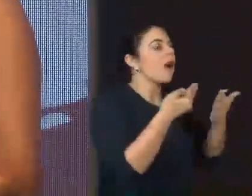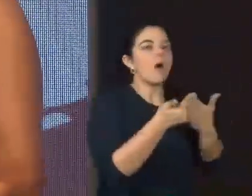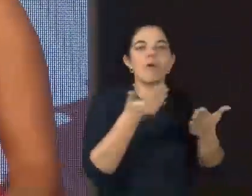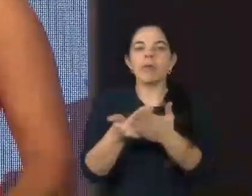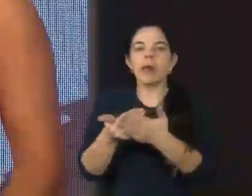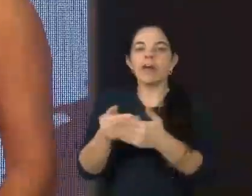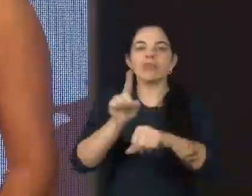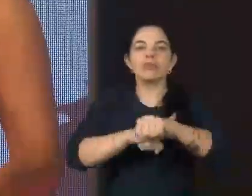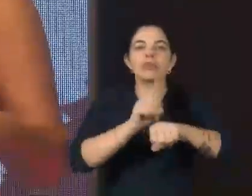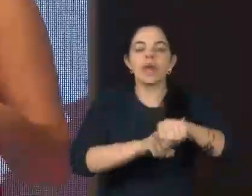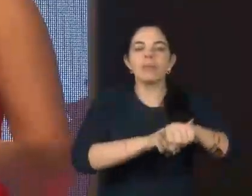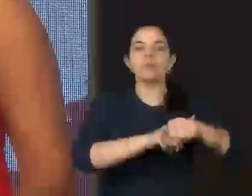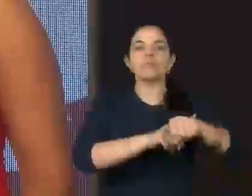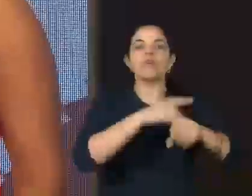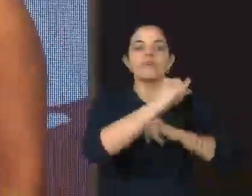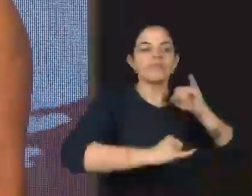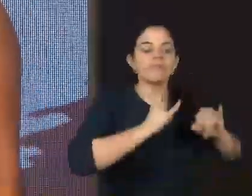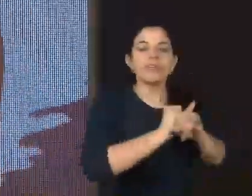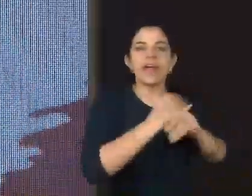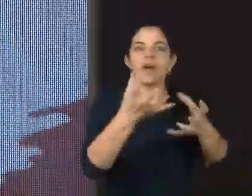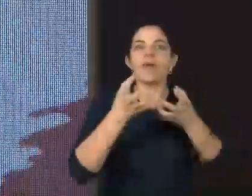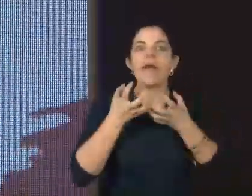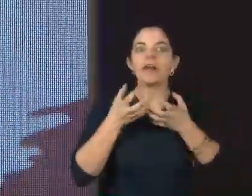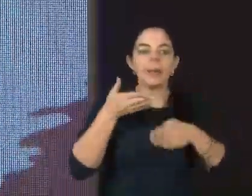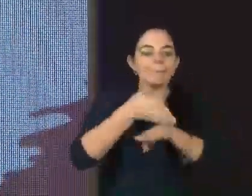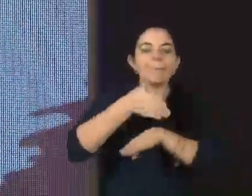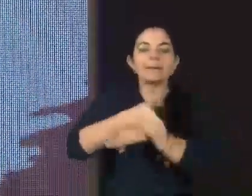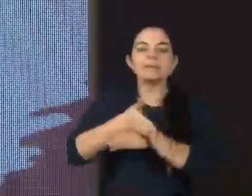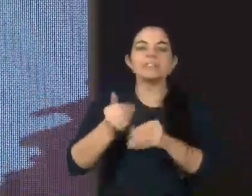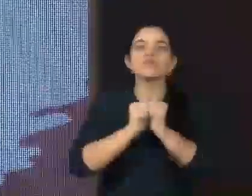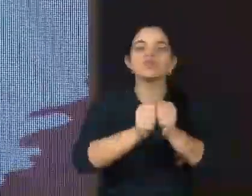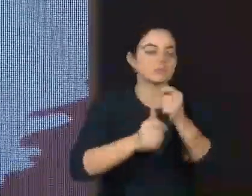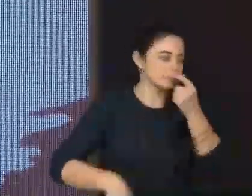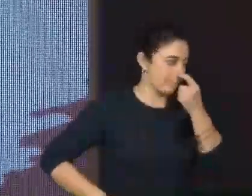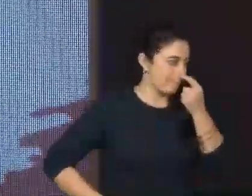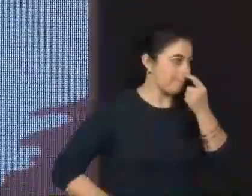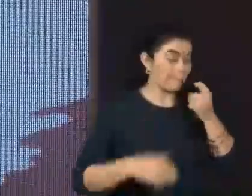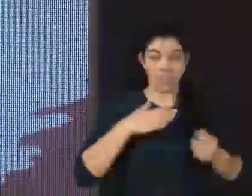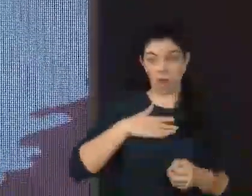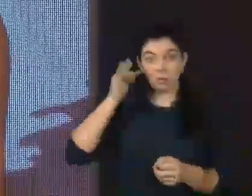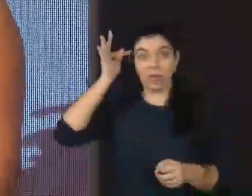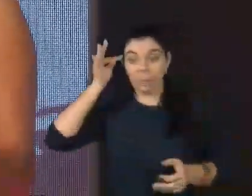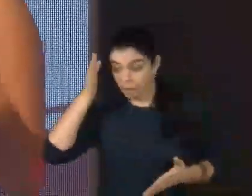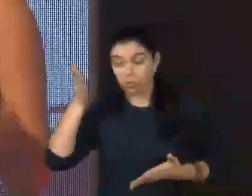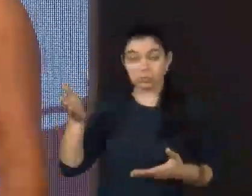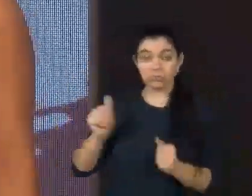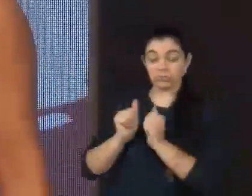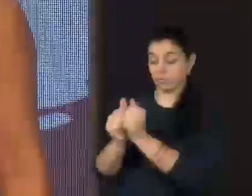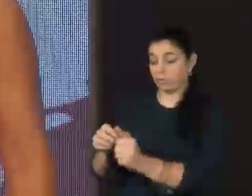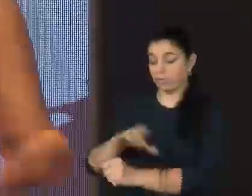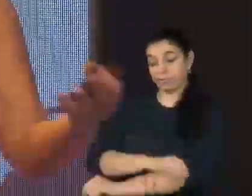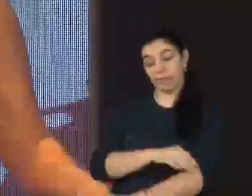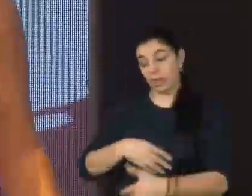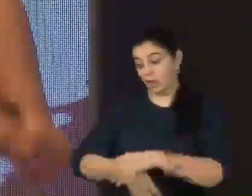professora ficar online, eu quero que ele seja parte integrante do grupo. Eu, como terapeuta da criança, e nós fomos buscando